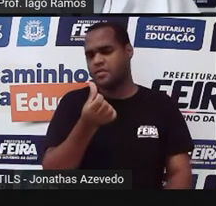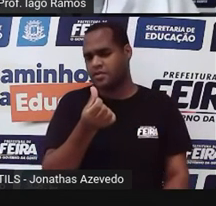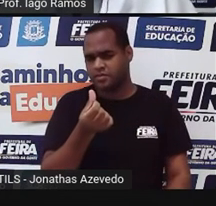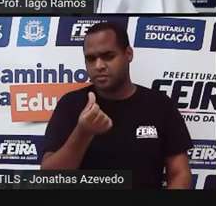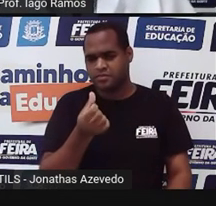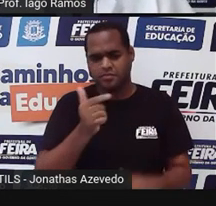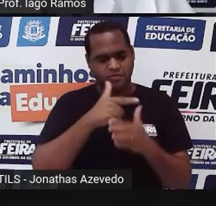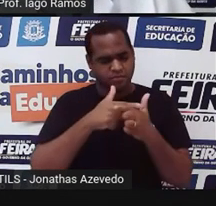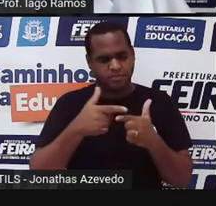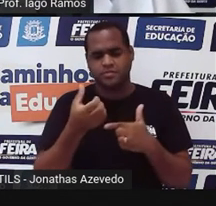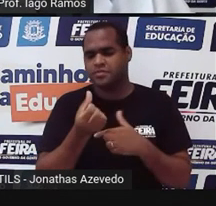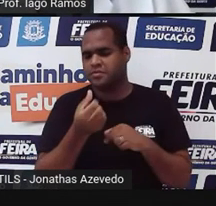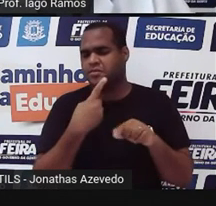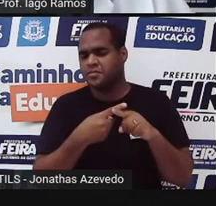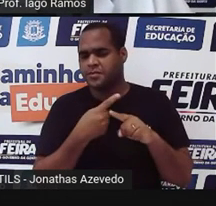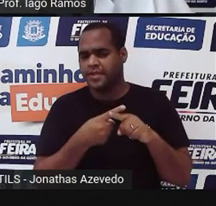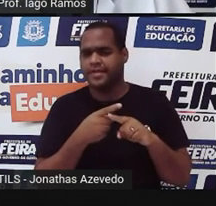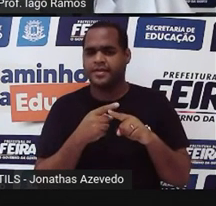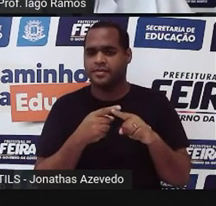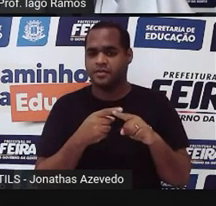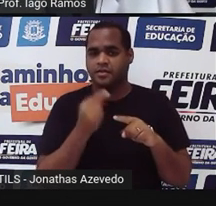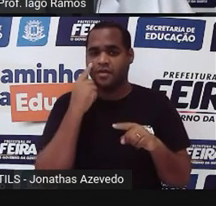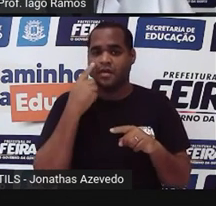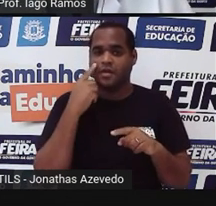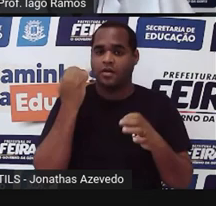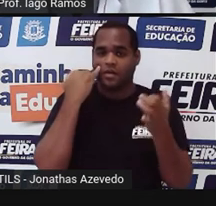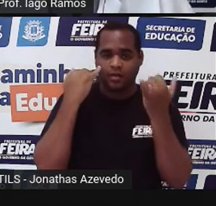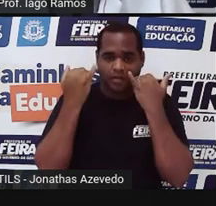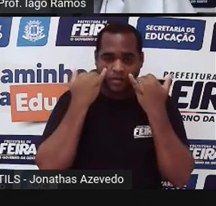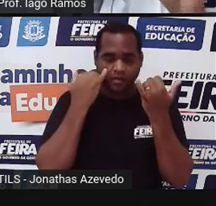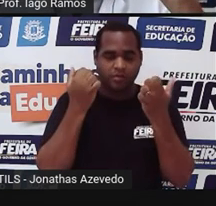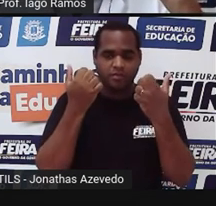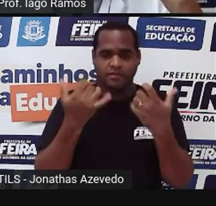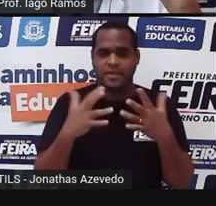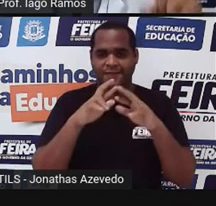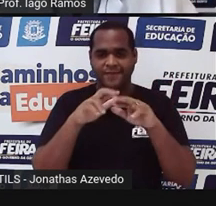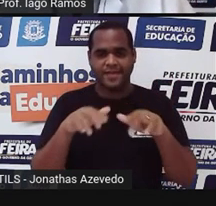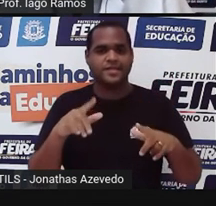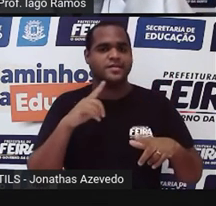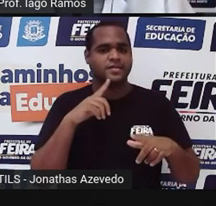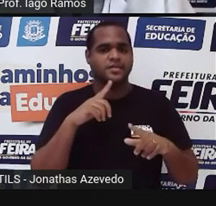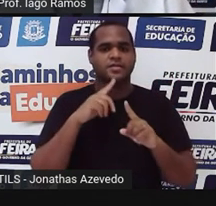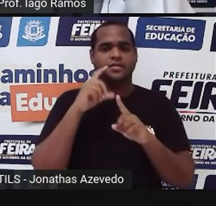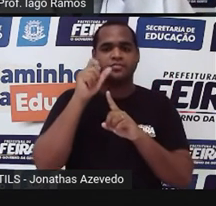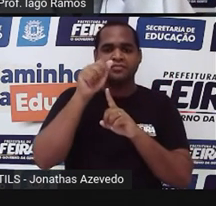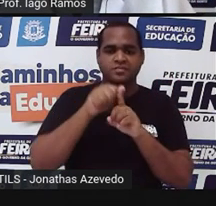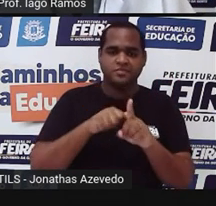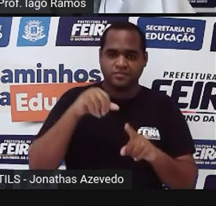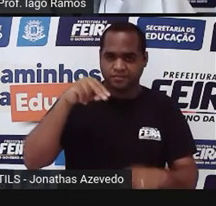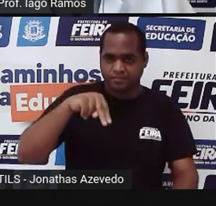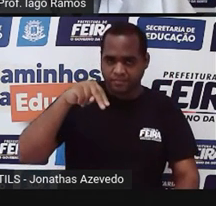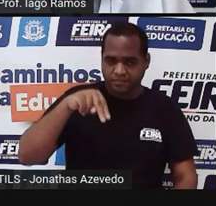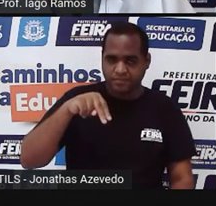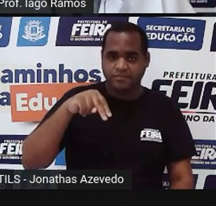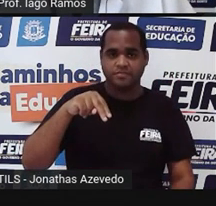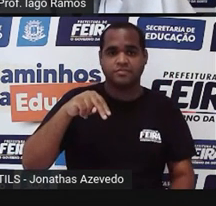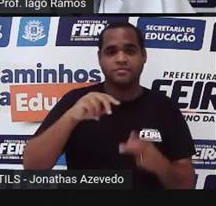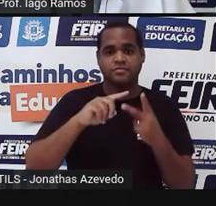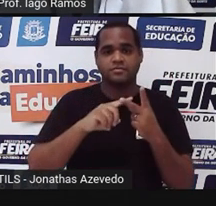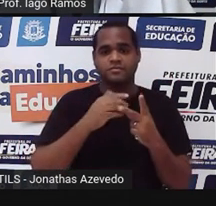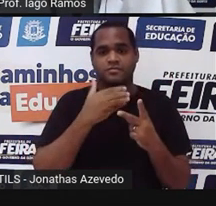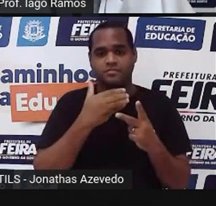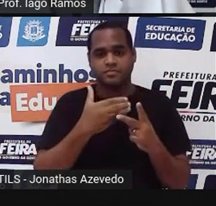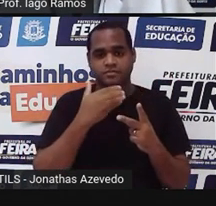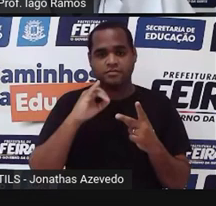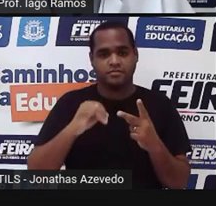E por que dividir por 6, professor? Olha quantas informações tem aqui. Conta comigo. Mês de novembro 1, dezembro 2,